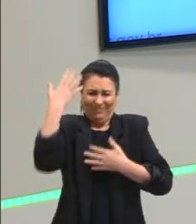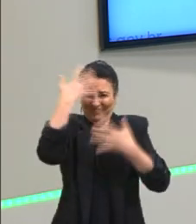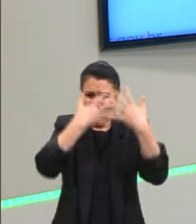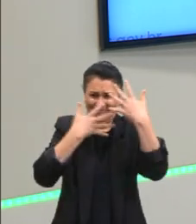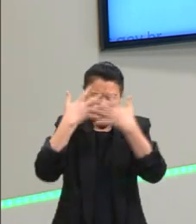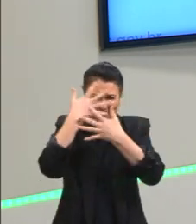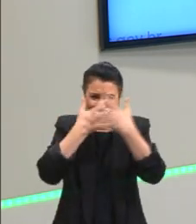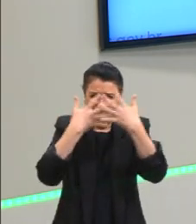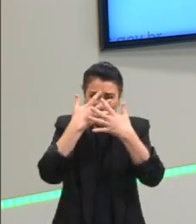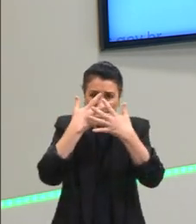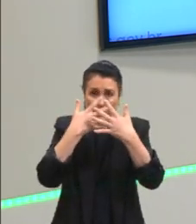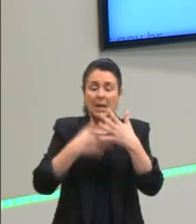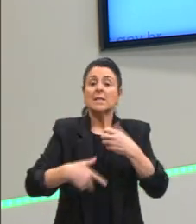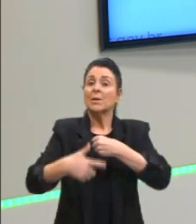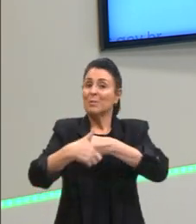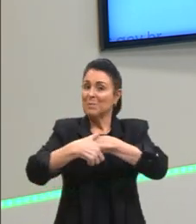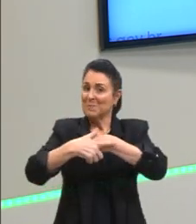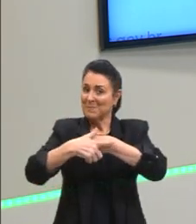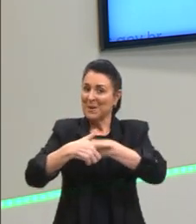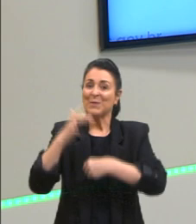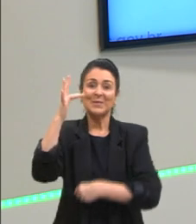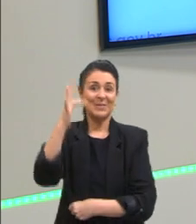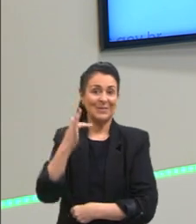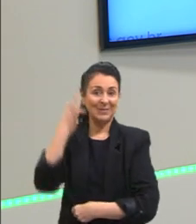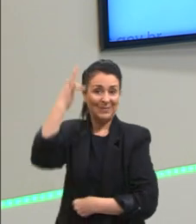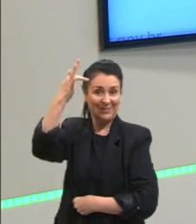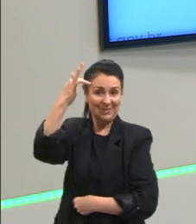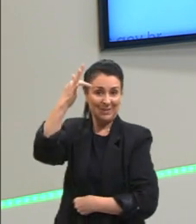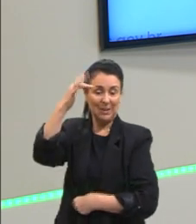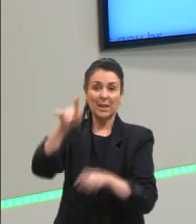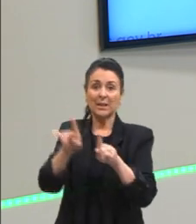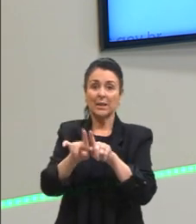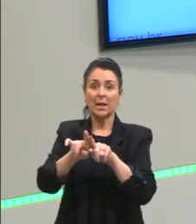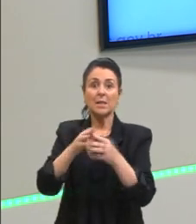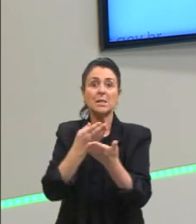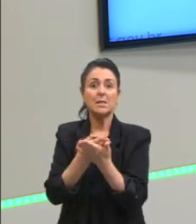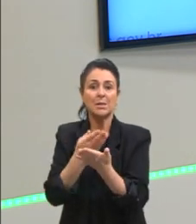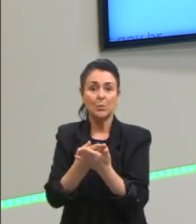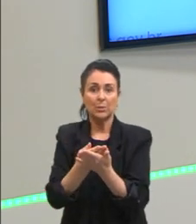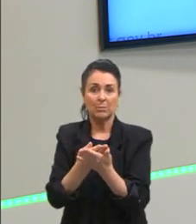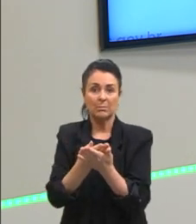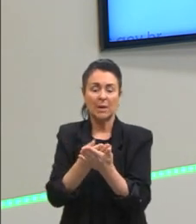Então, esse é o papel do filósofo, da filosofia, em sair da caverna,